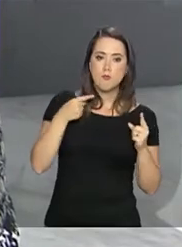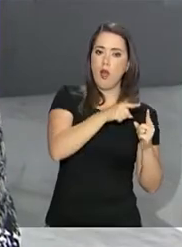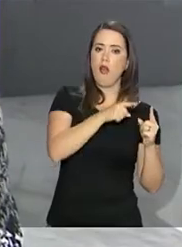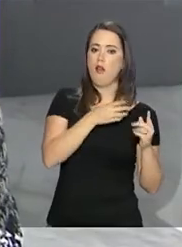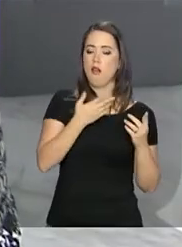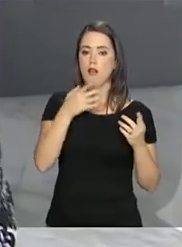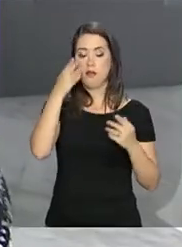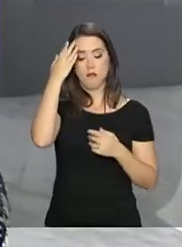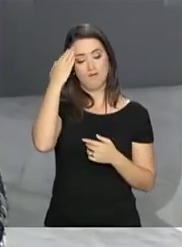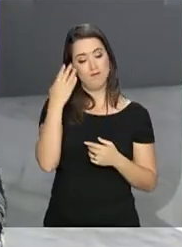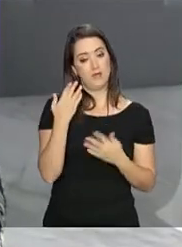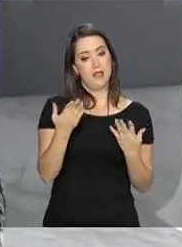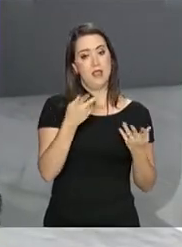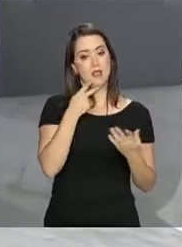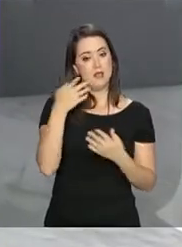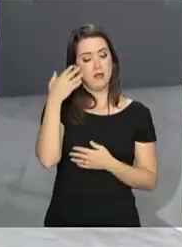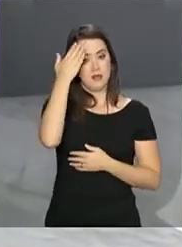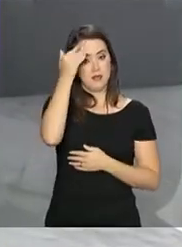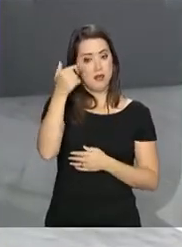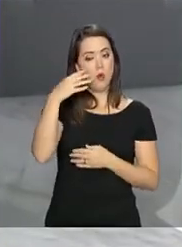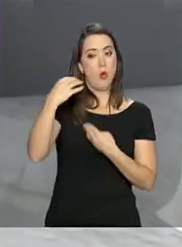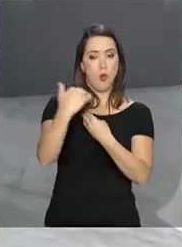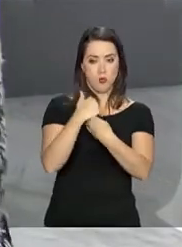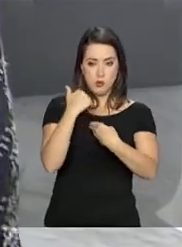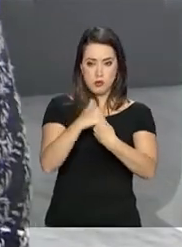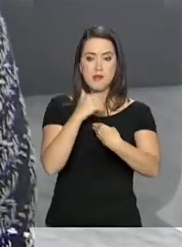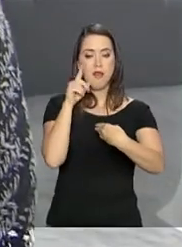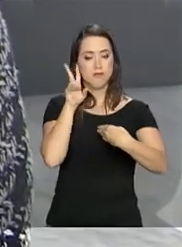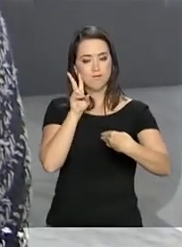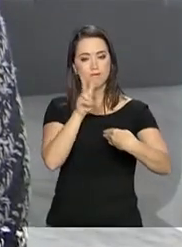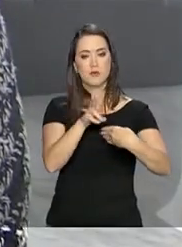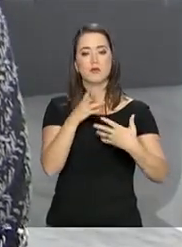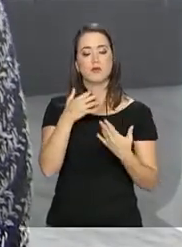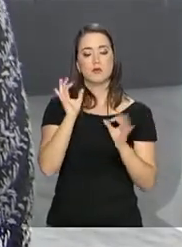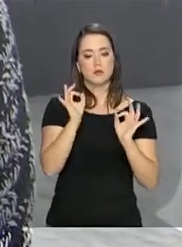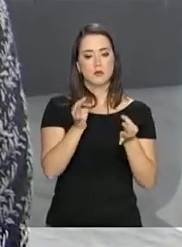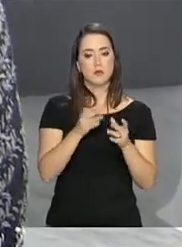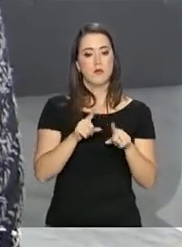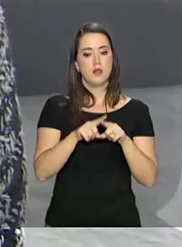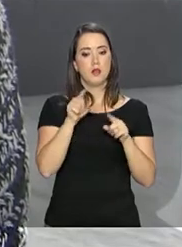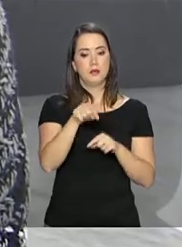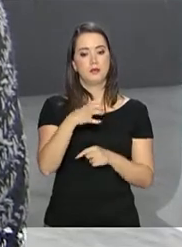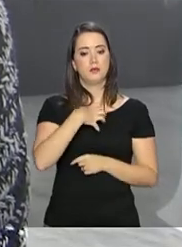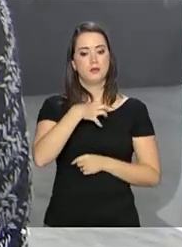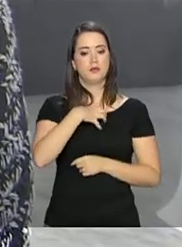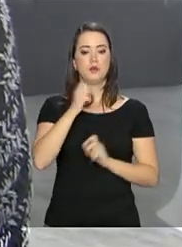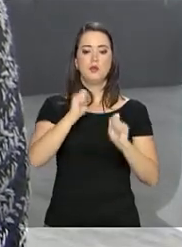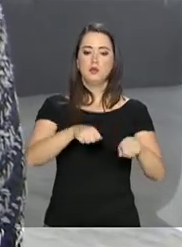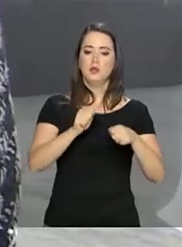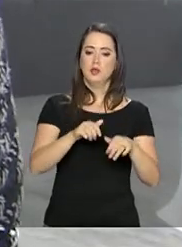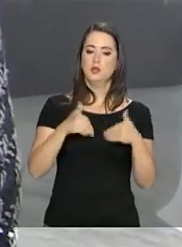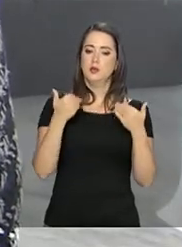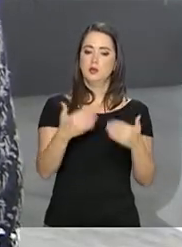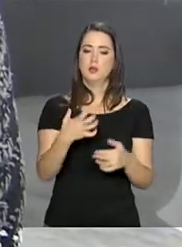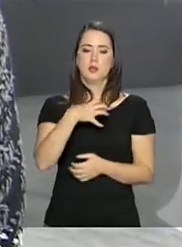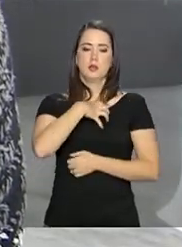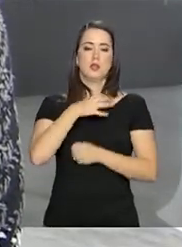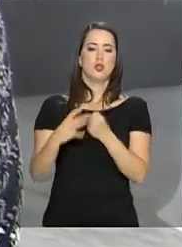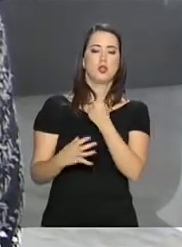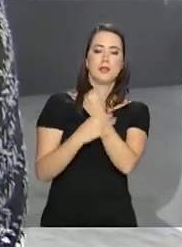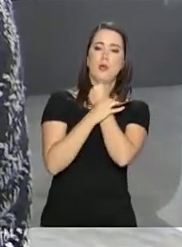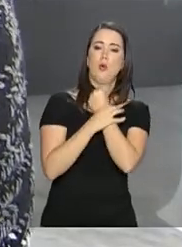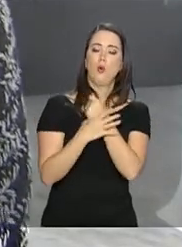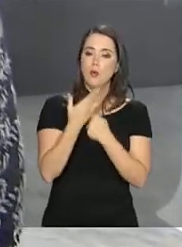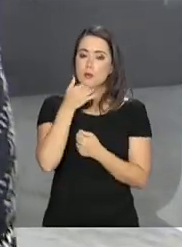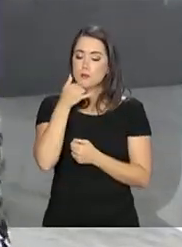seu caso e seguir o aconselhamento do número 180, para que ela possa, então, se sentir segura